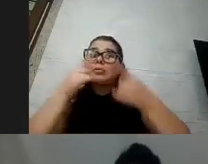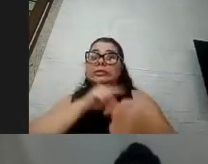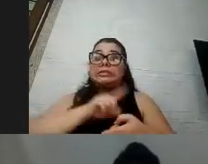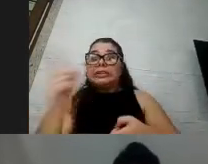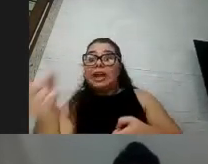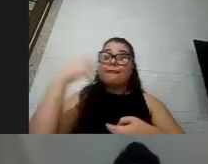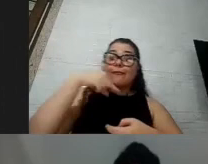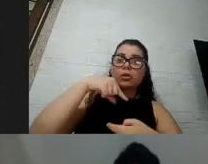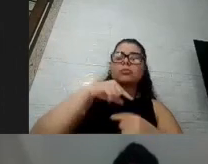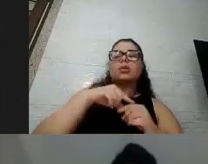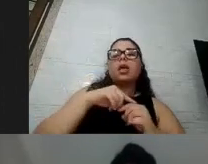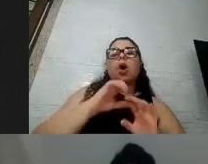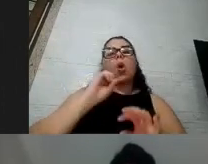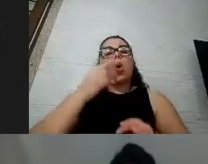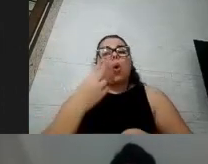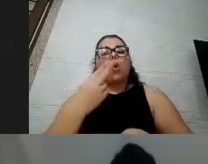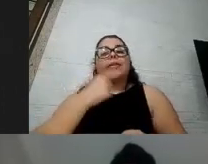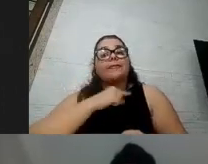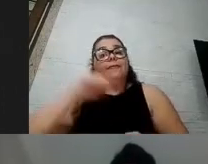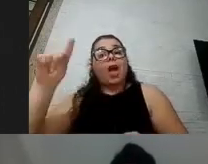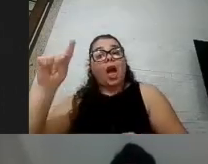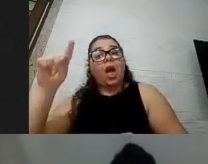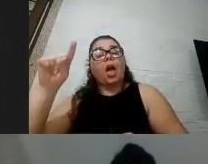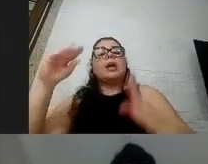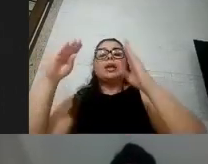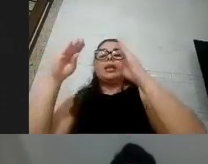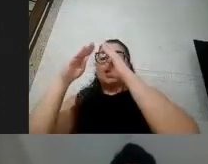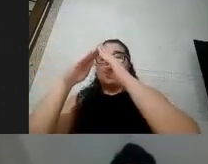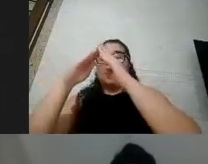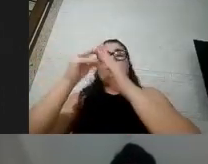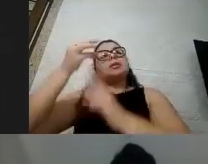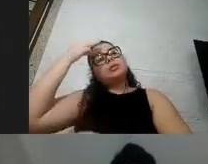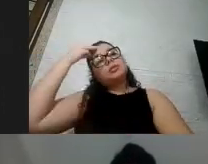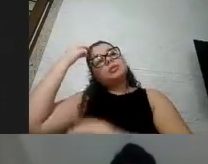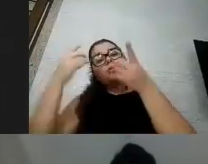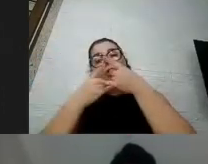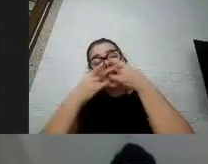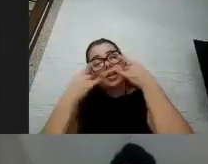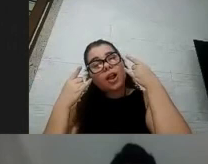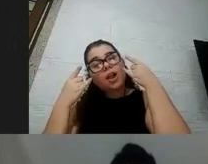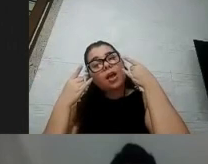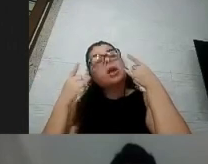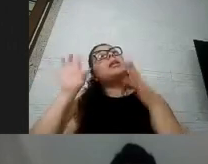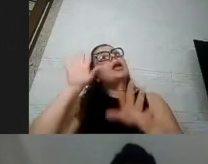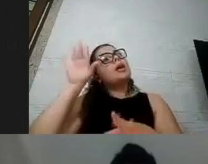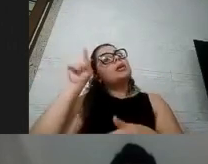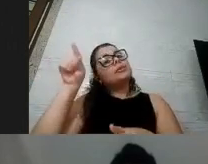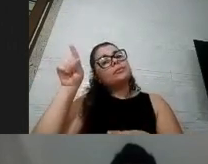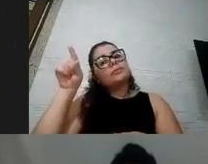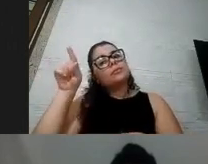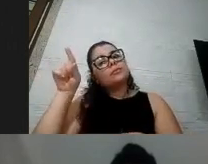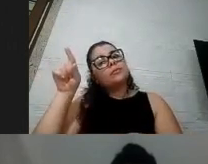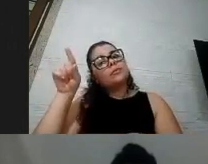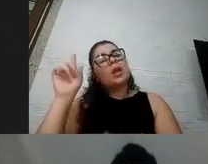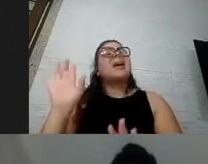você tira ou então a gente vai na casa da tia você vai de máscara vai estar todo mundo de máscara lá você não está